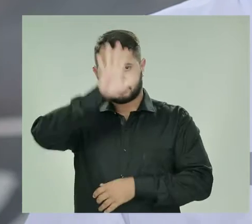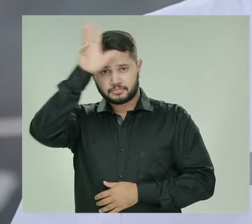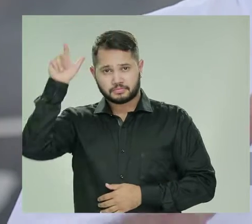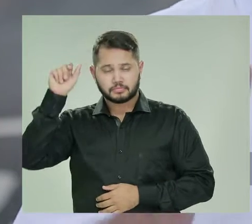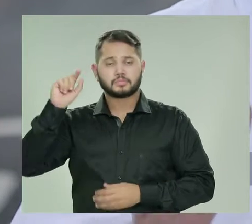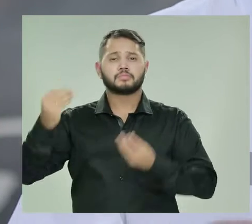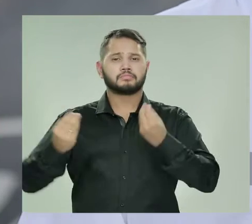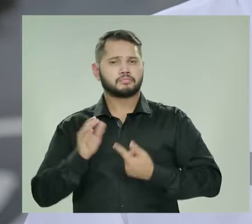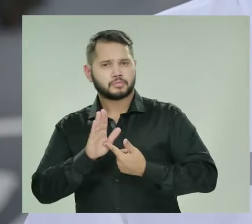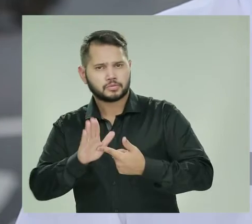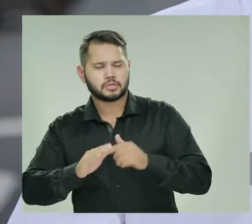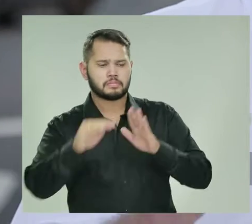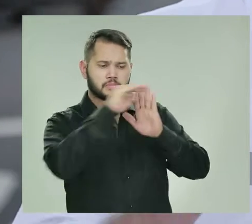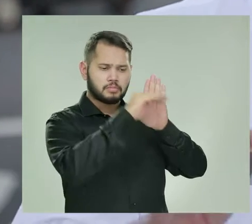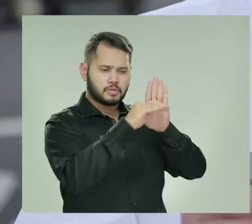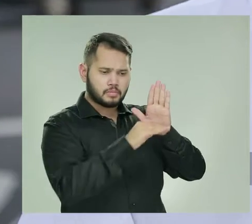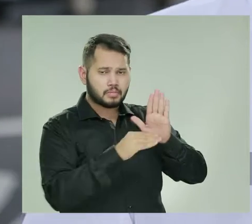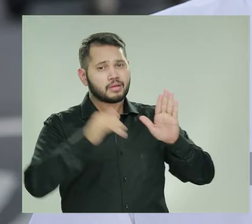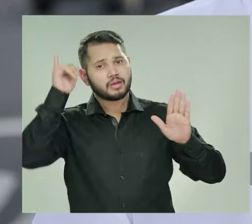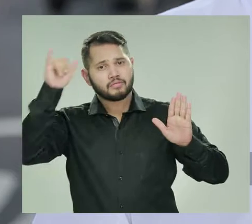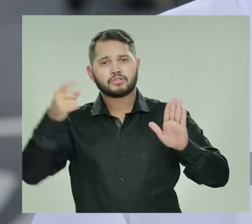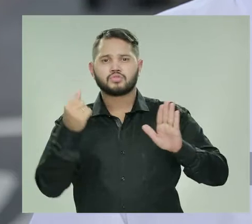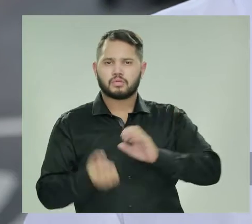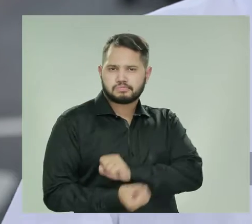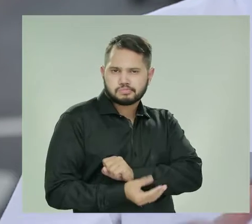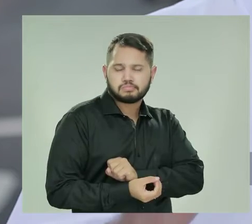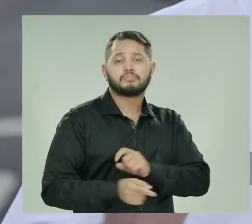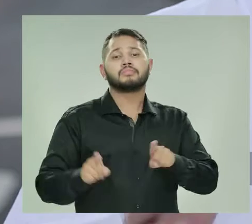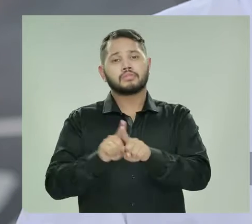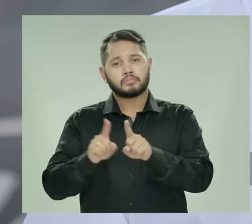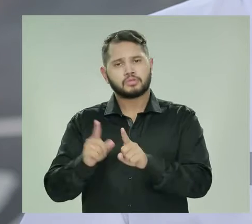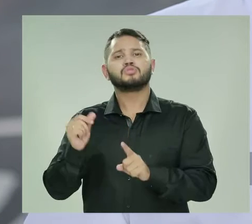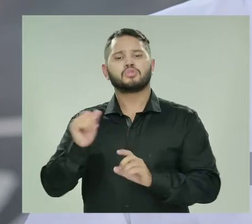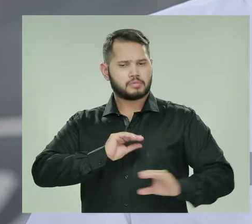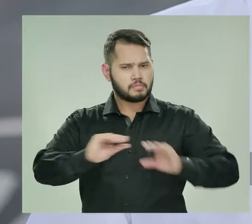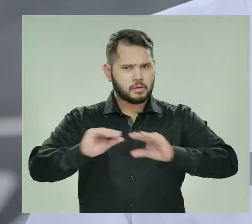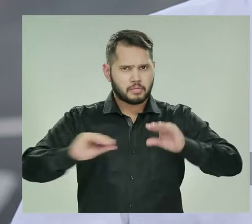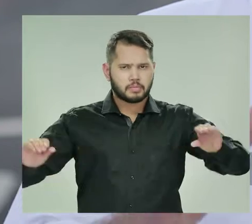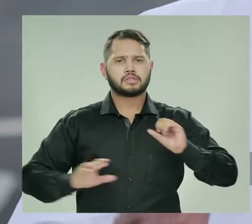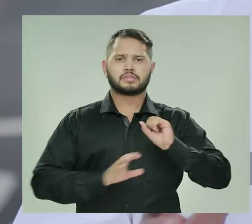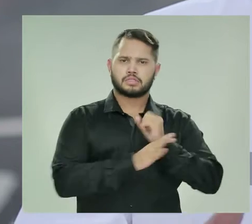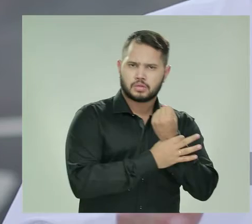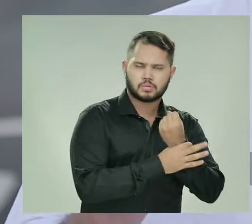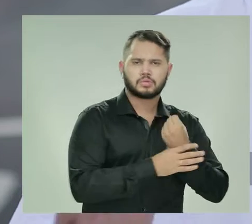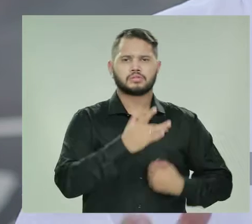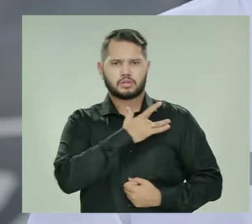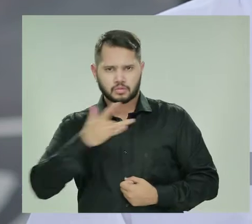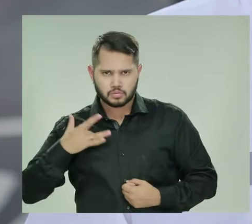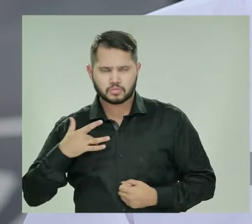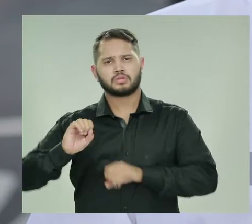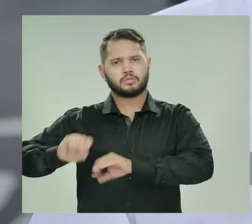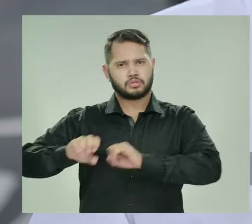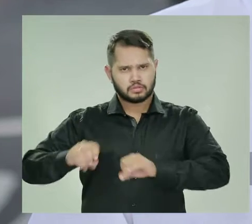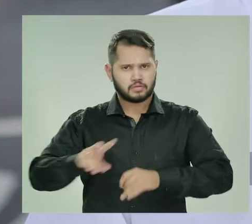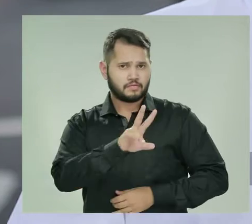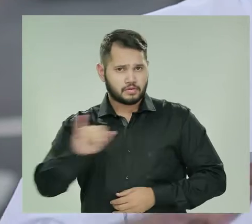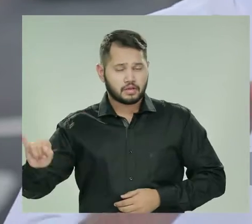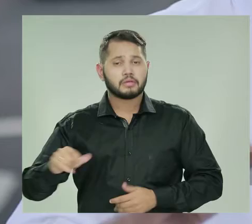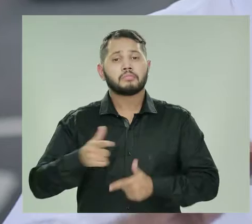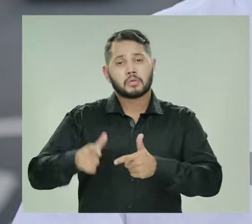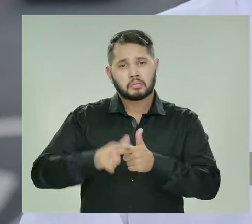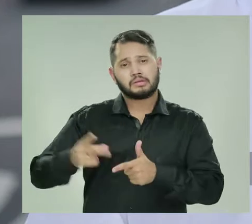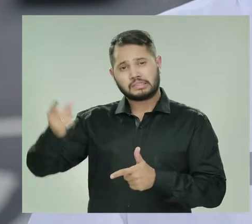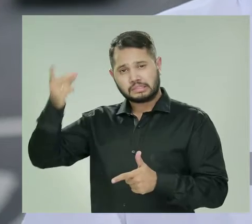precisa Com transparência vamos combater a corrupção E aí o dinheiro rende para fazer segurança, saúde e educação